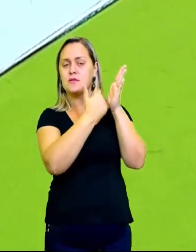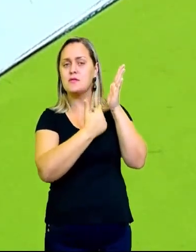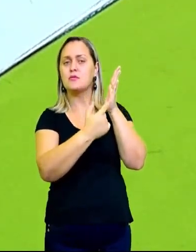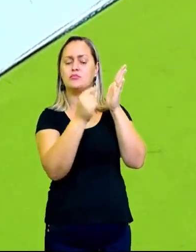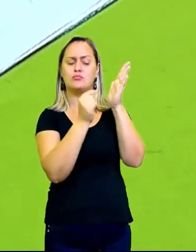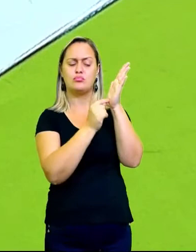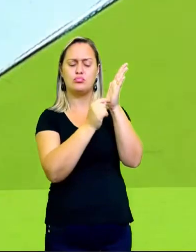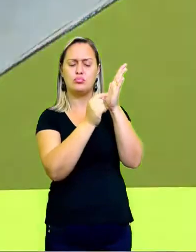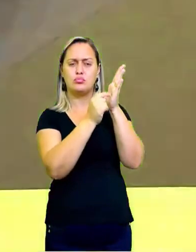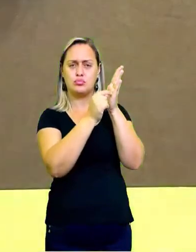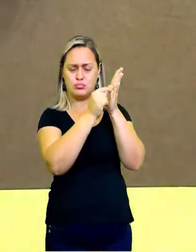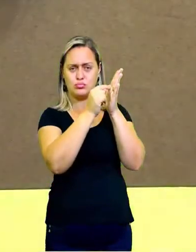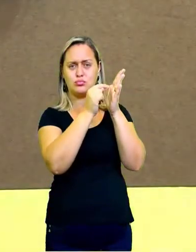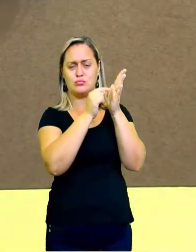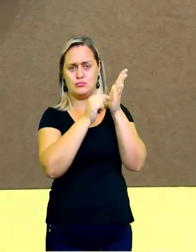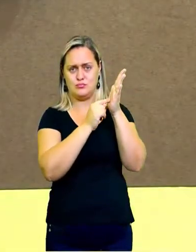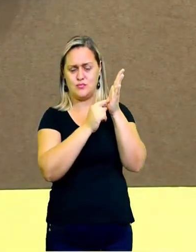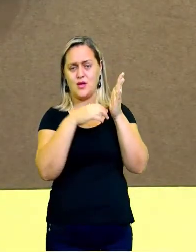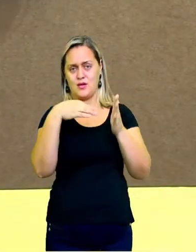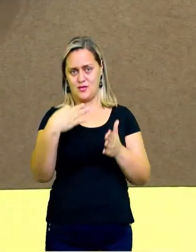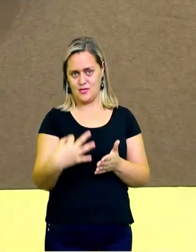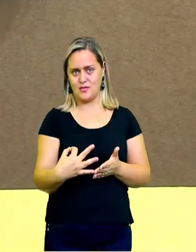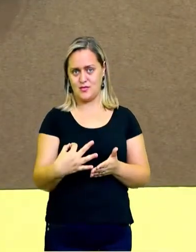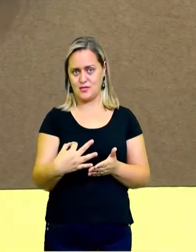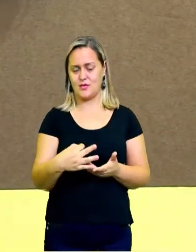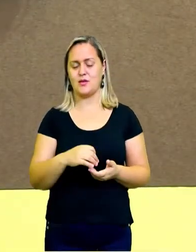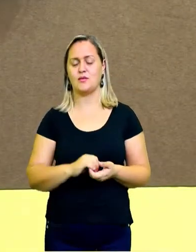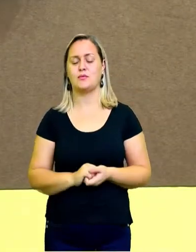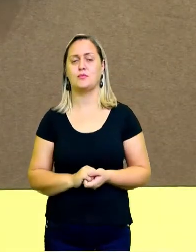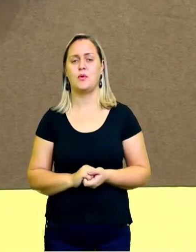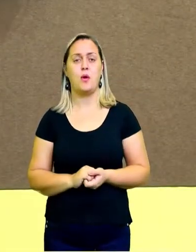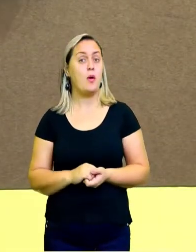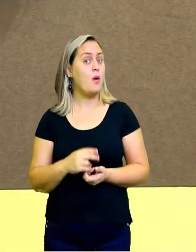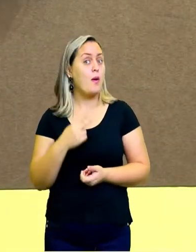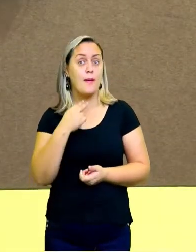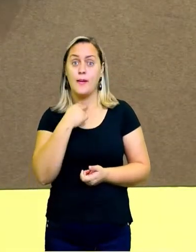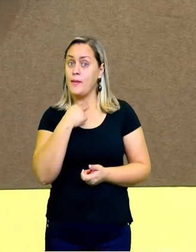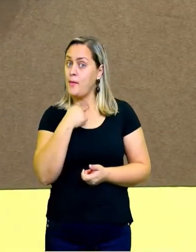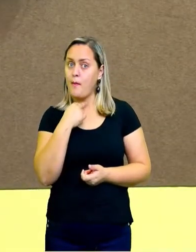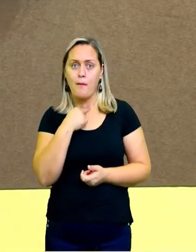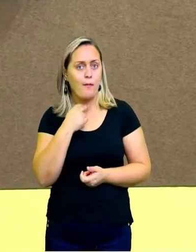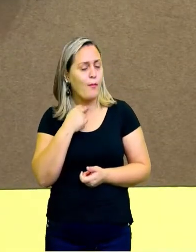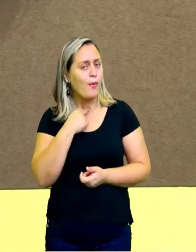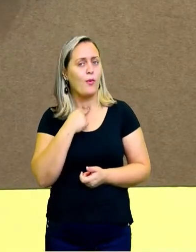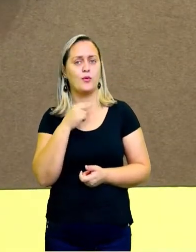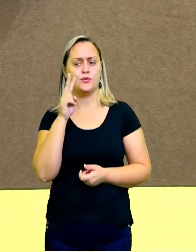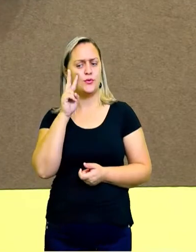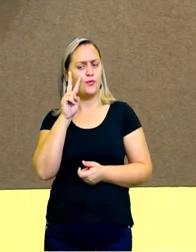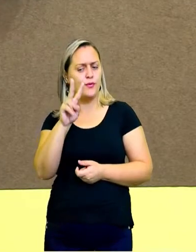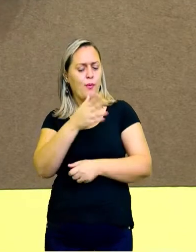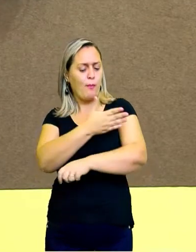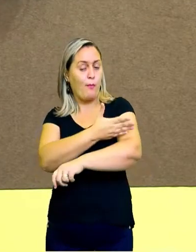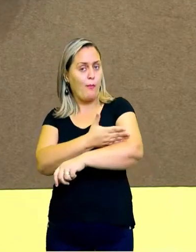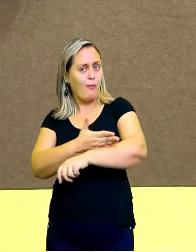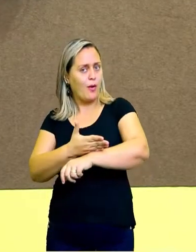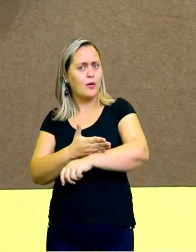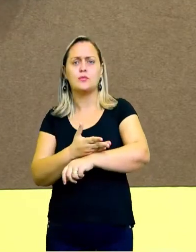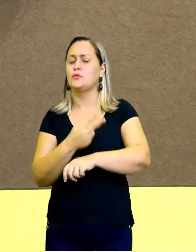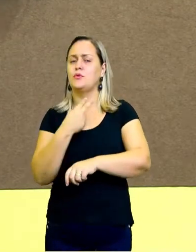cobrir toda a extensão que está em branco, com as cores